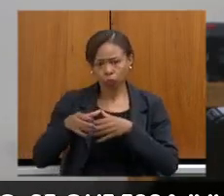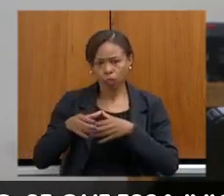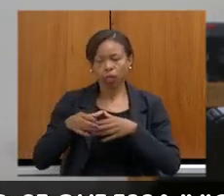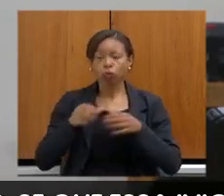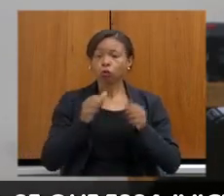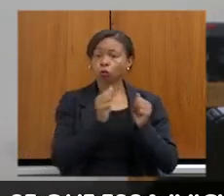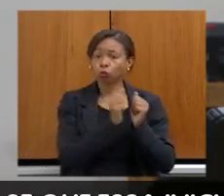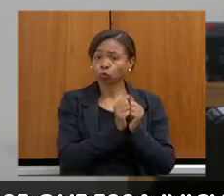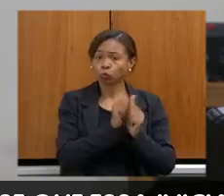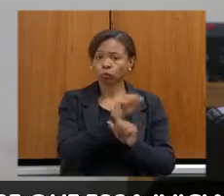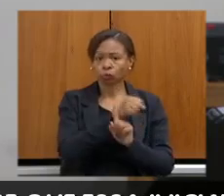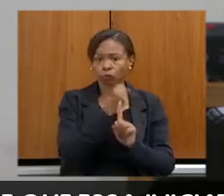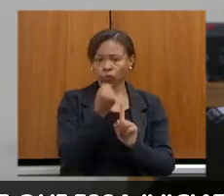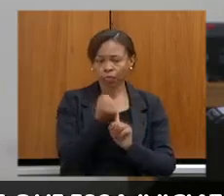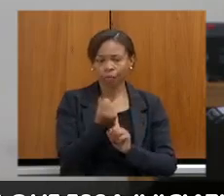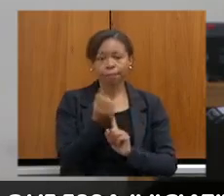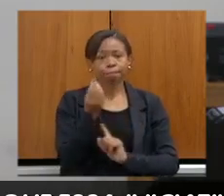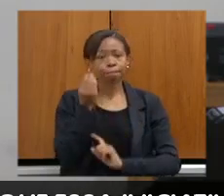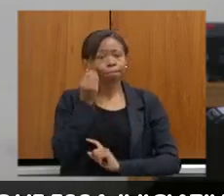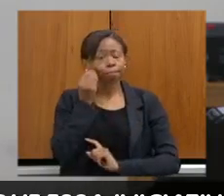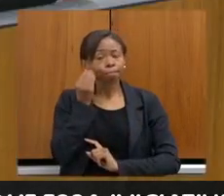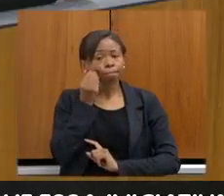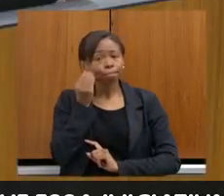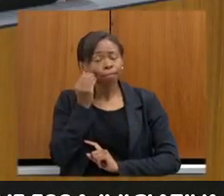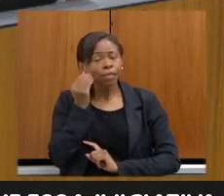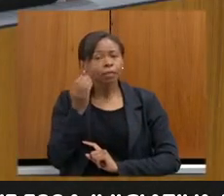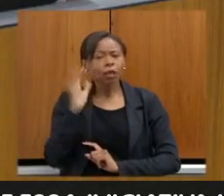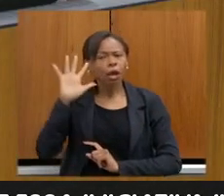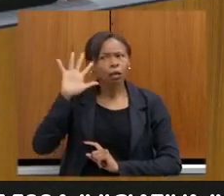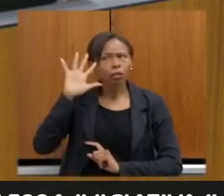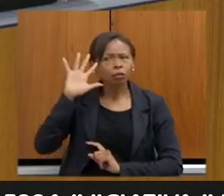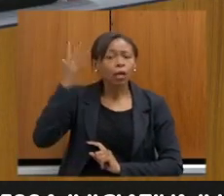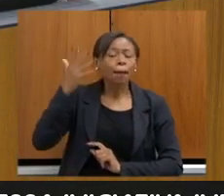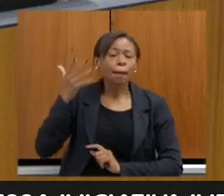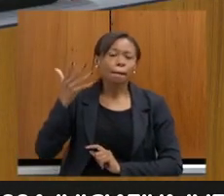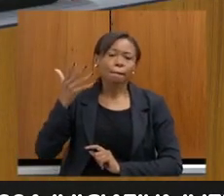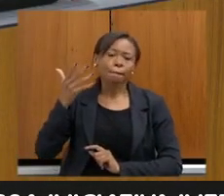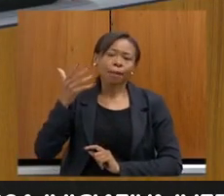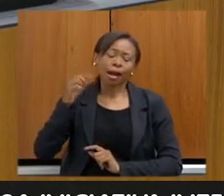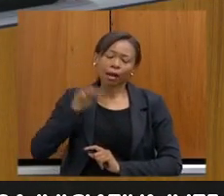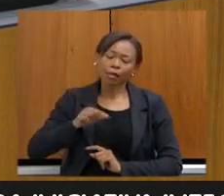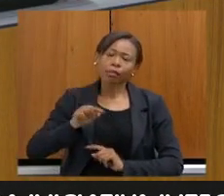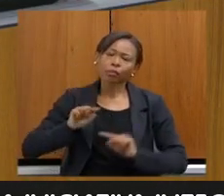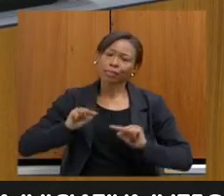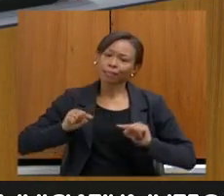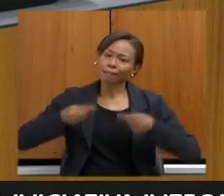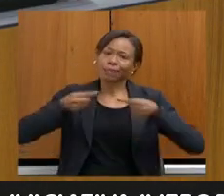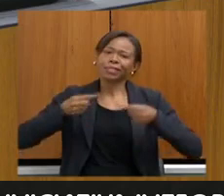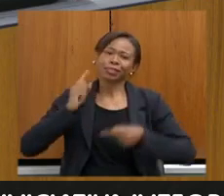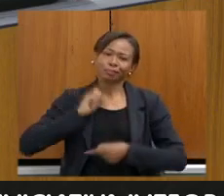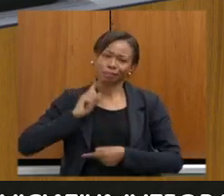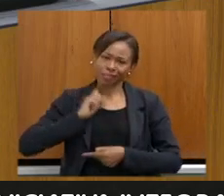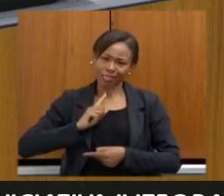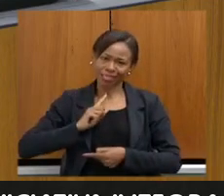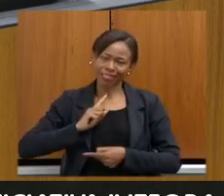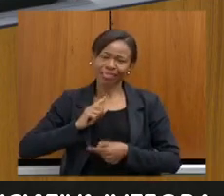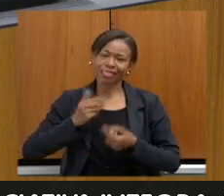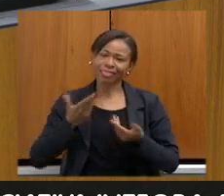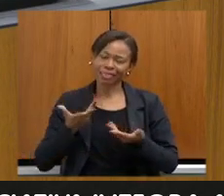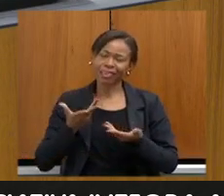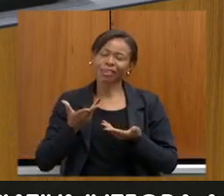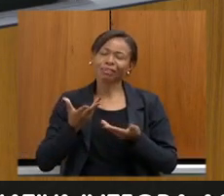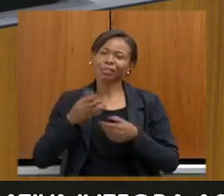buscando as melhores soluções para os grandes desafios que Minas Gerais enfrenta e enfrentará. Então, fica aqui esse